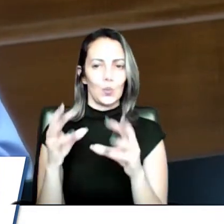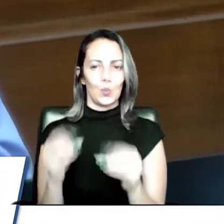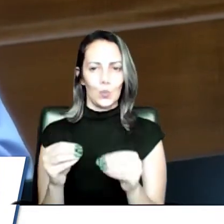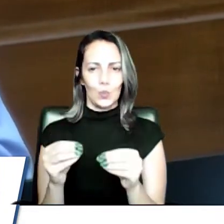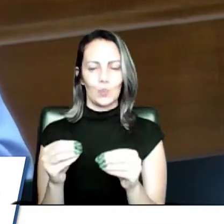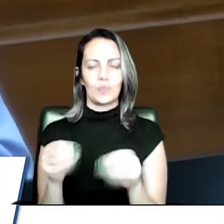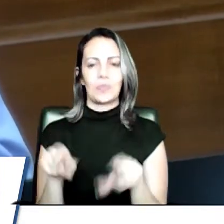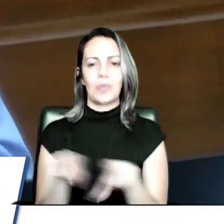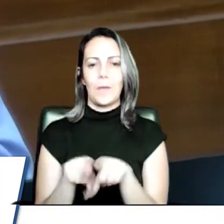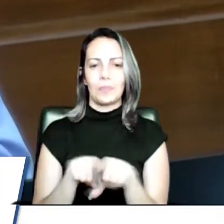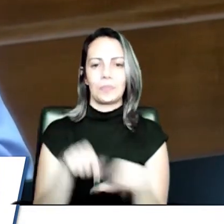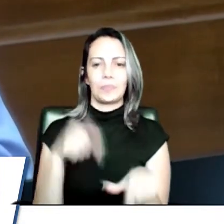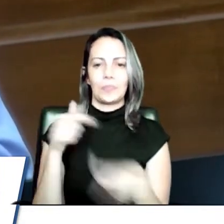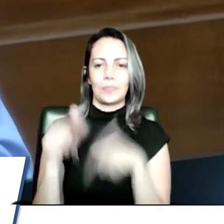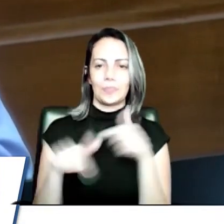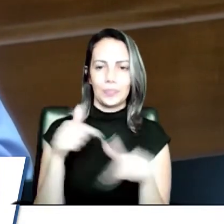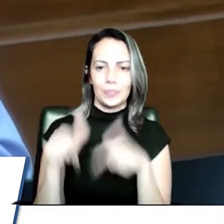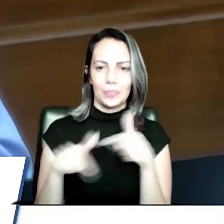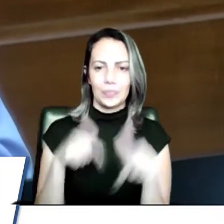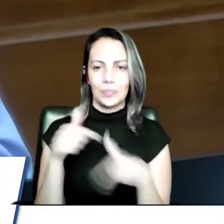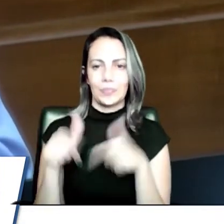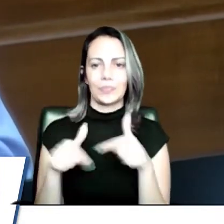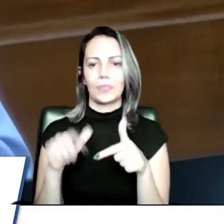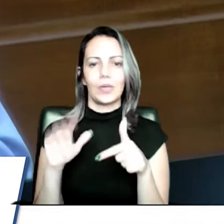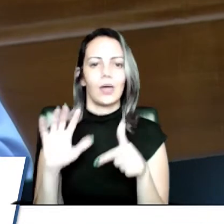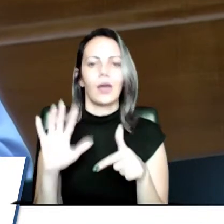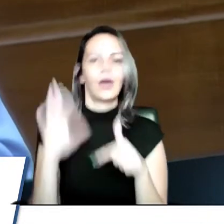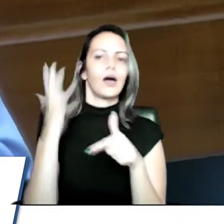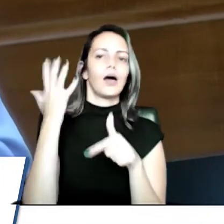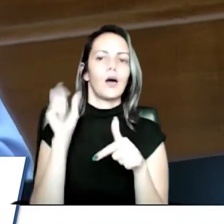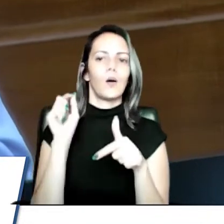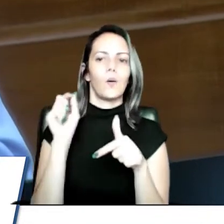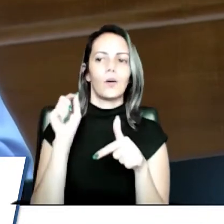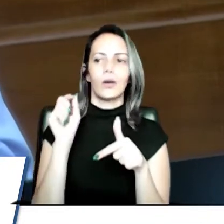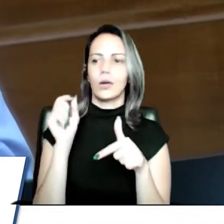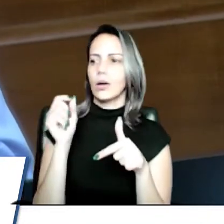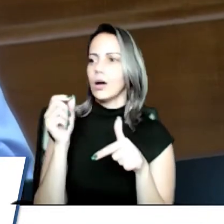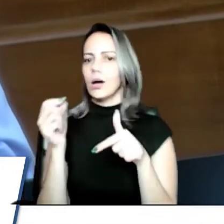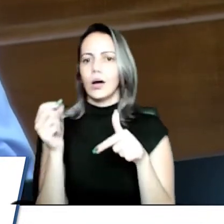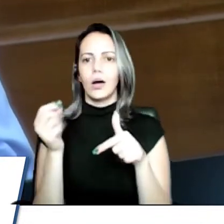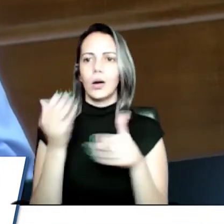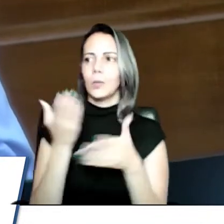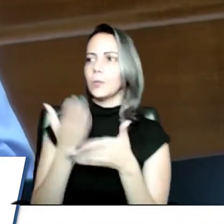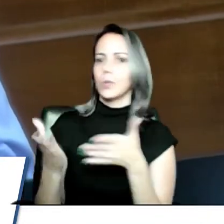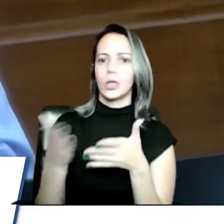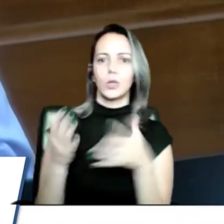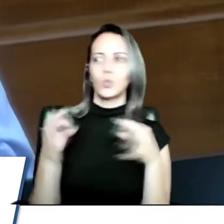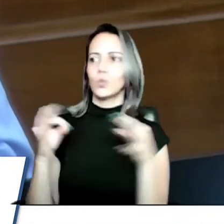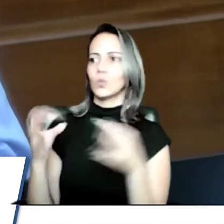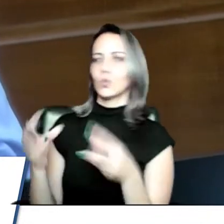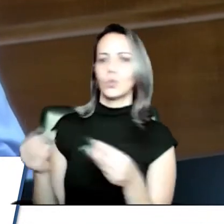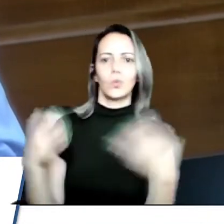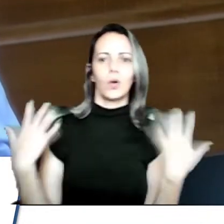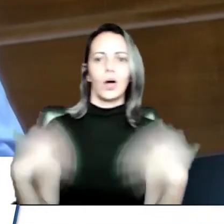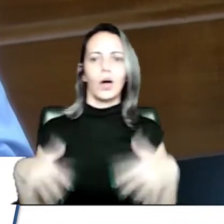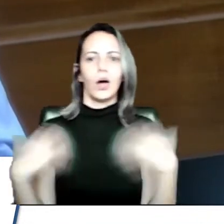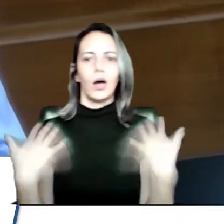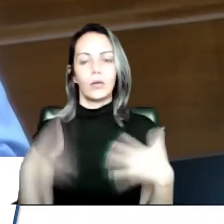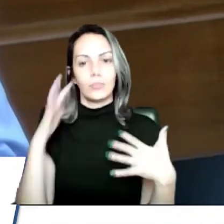está pelejando com a sua vida e de repente ele vê que ele está perdendo, está indo tudo embora, o seu ganho. Imagina você